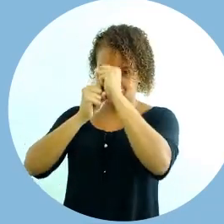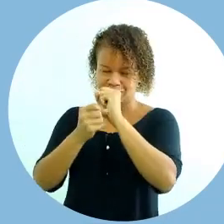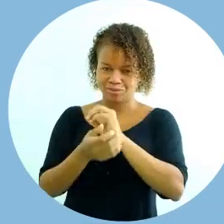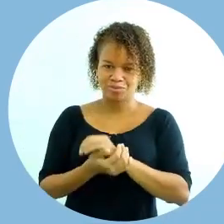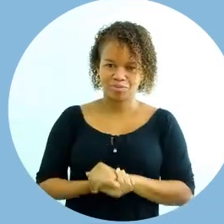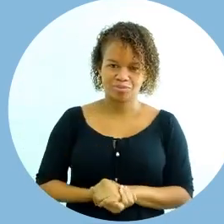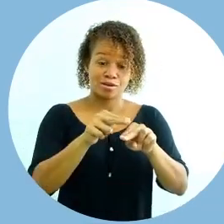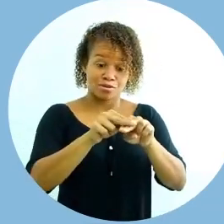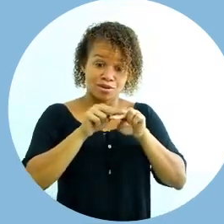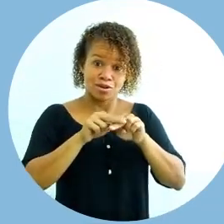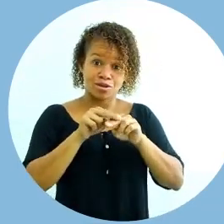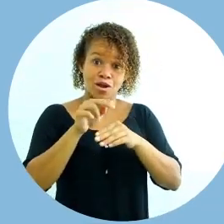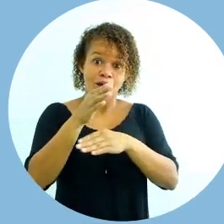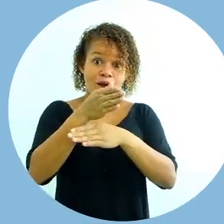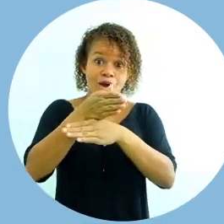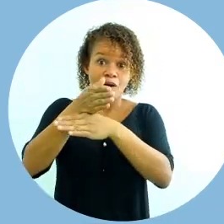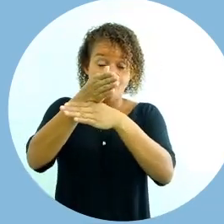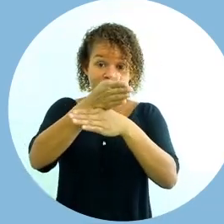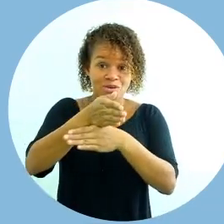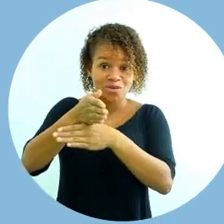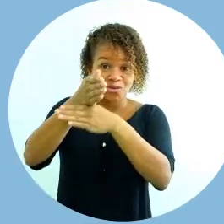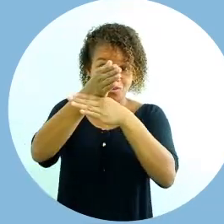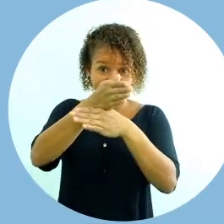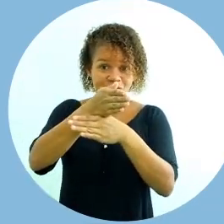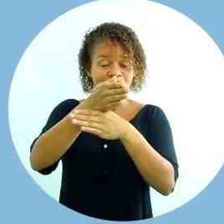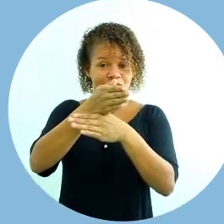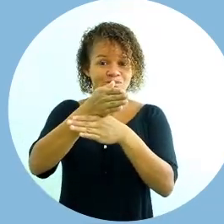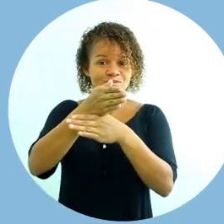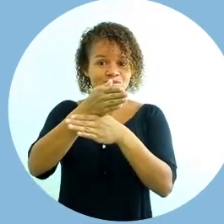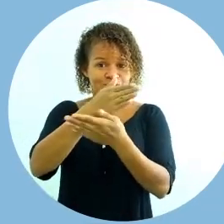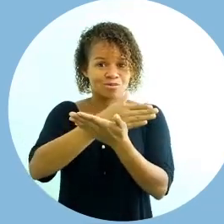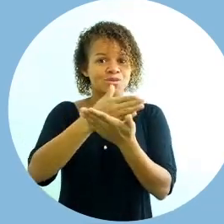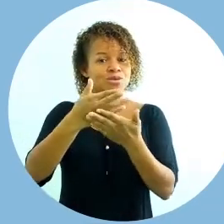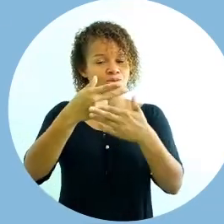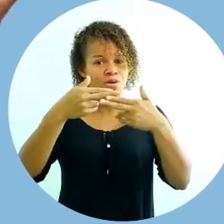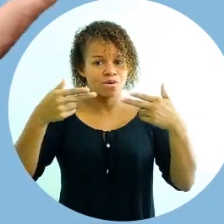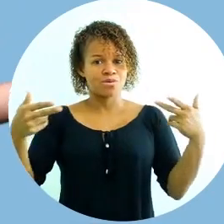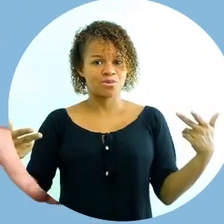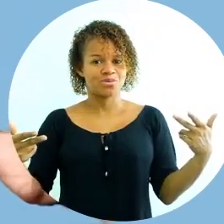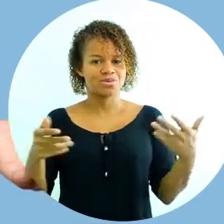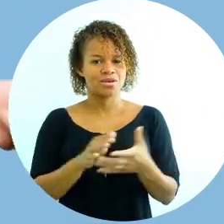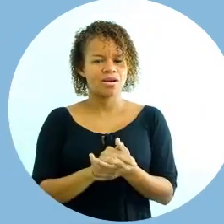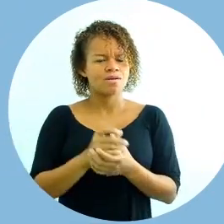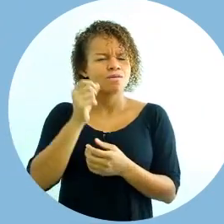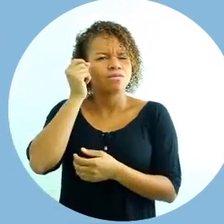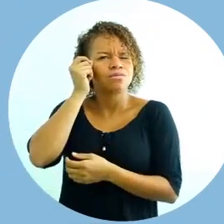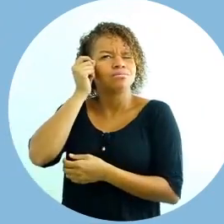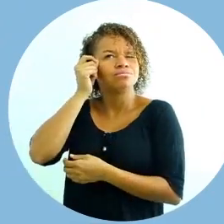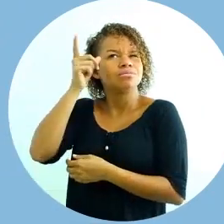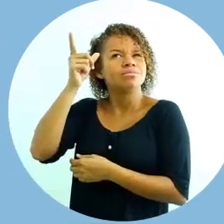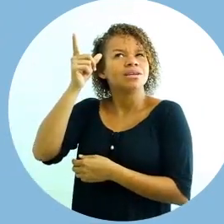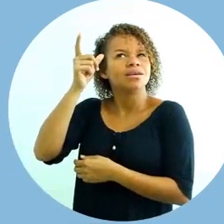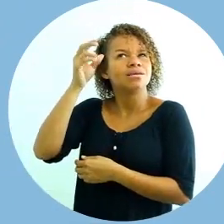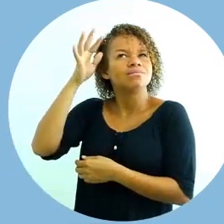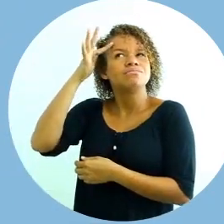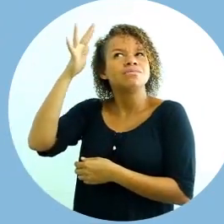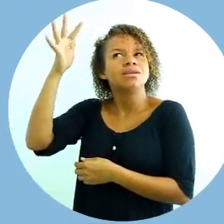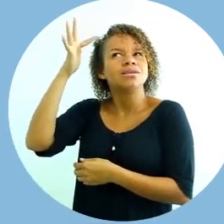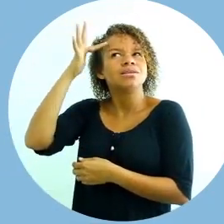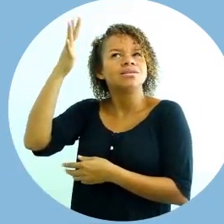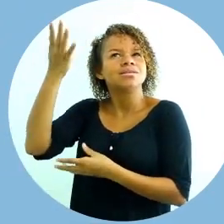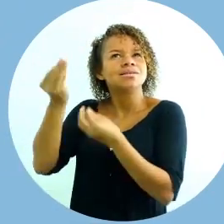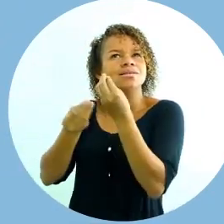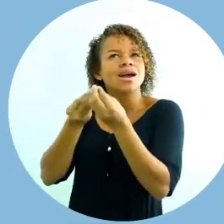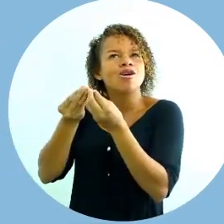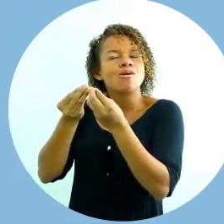concreto, algo que você pensa que deverá ser comunicado. Na construção de vídeo-aulas,